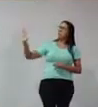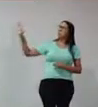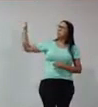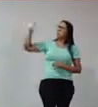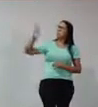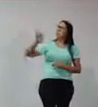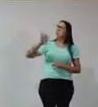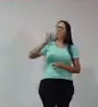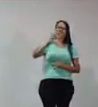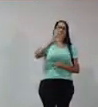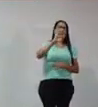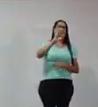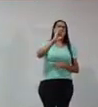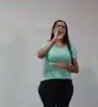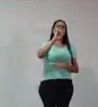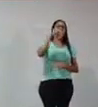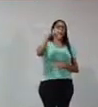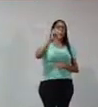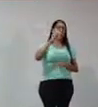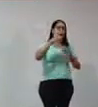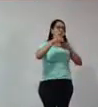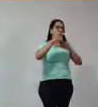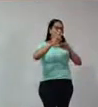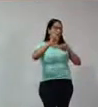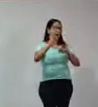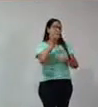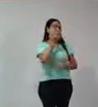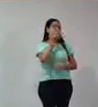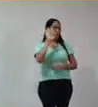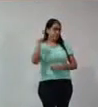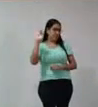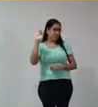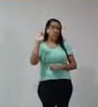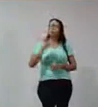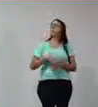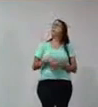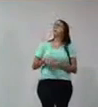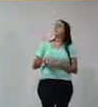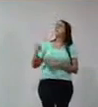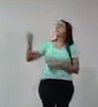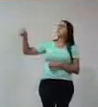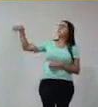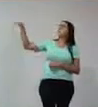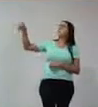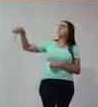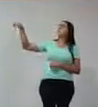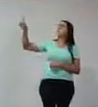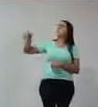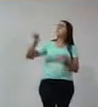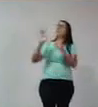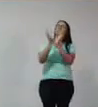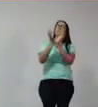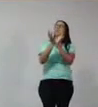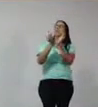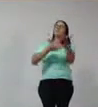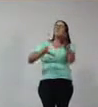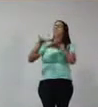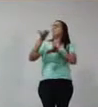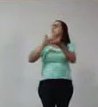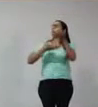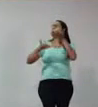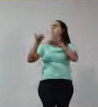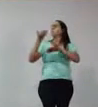fiz o pós-doutorado na França. E os meus pupilos todos com uma árvore